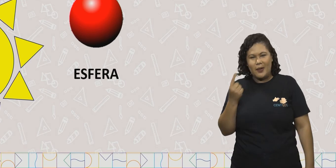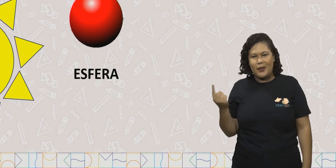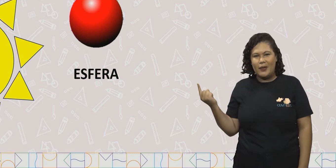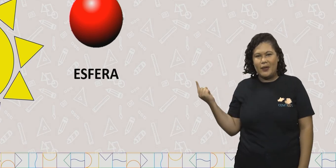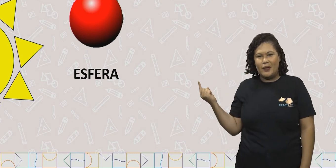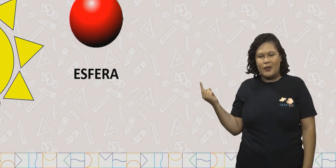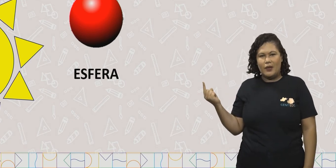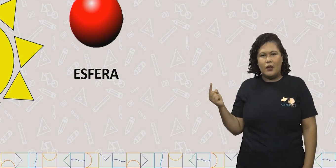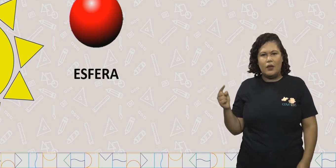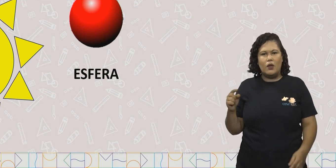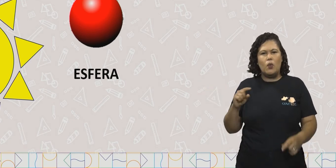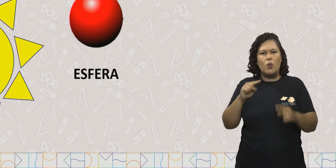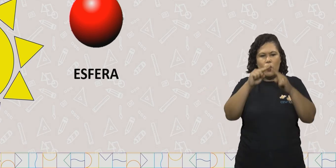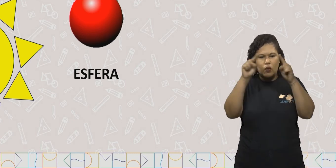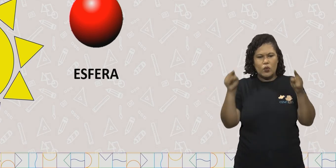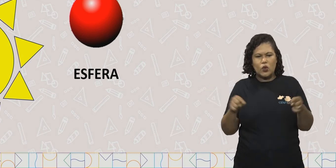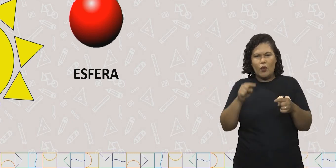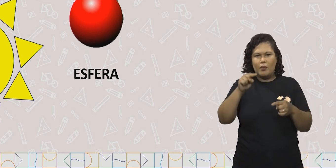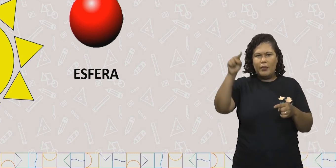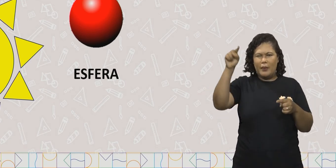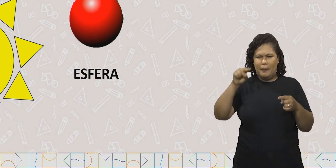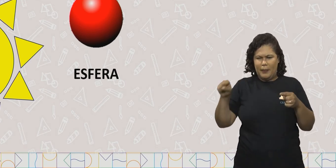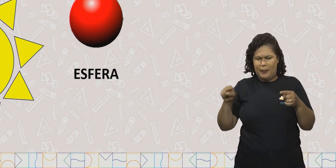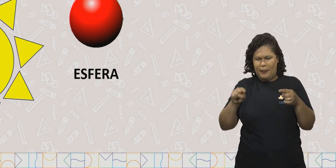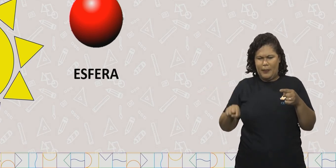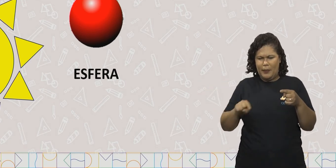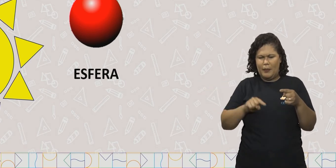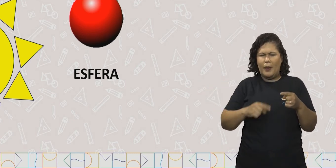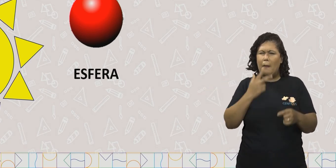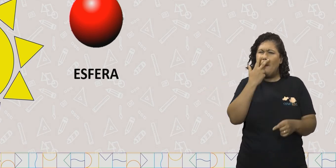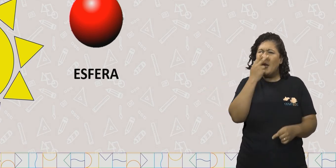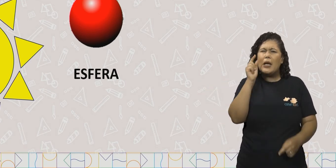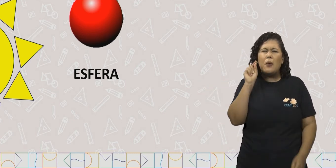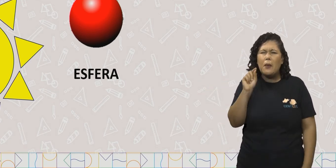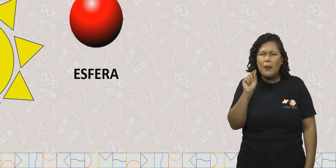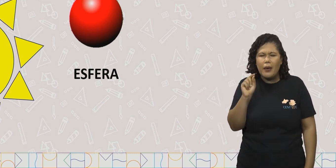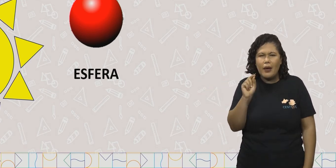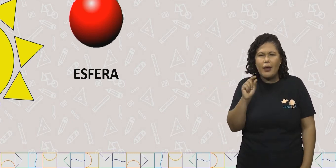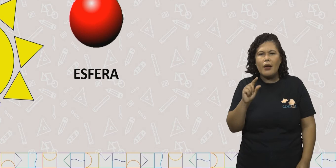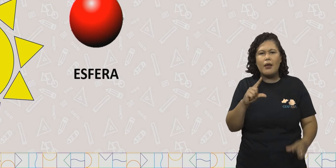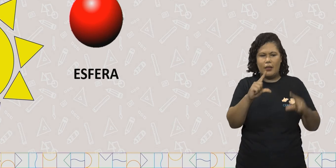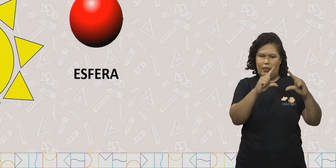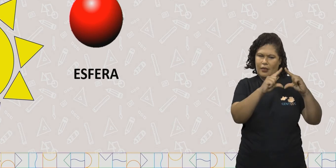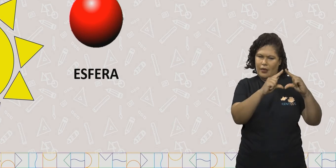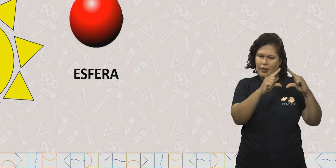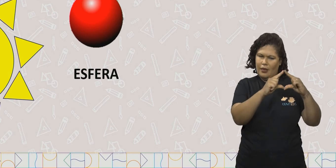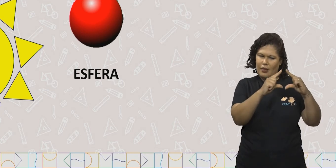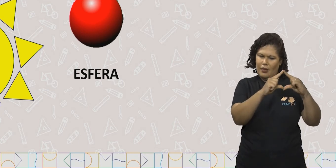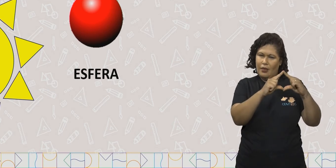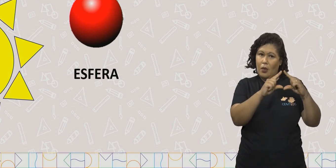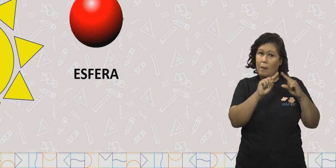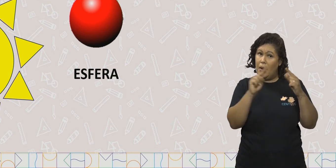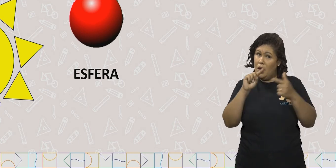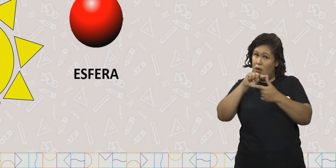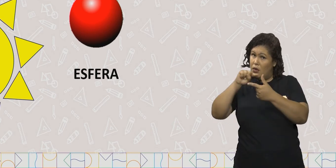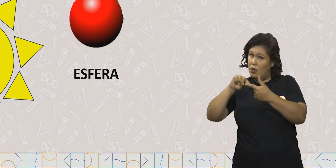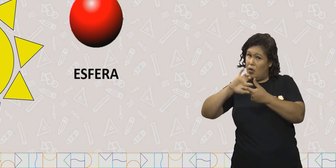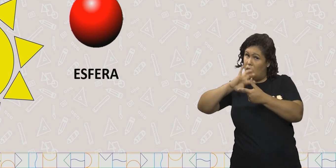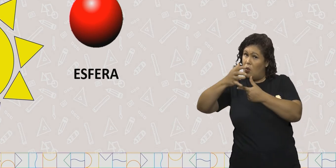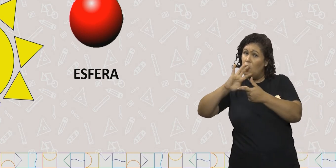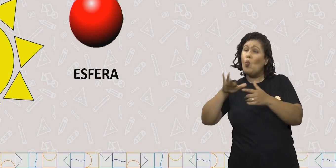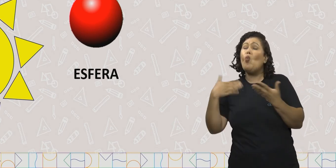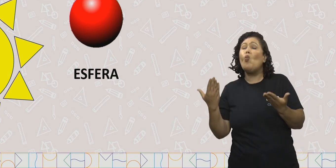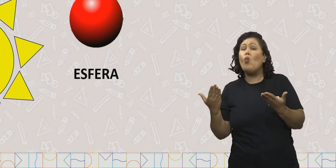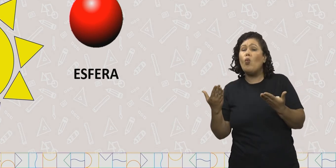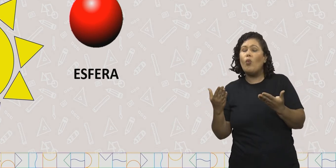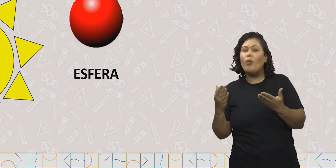bem e os raios do sol eles estão bem parecidos com um triângulo né mas a forma geométrica espacial